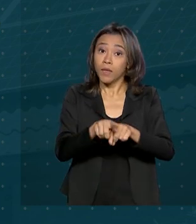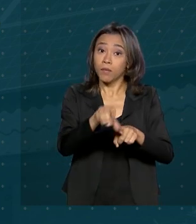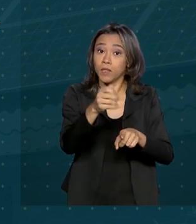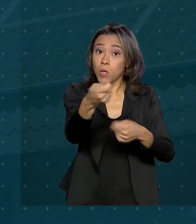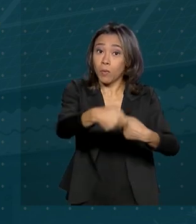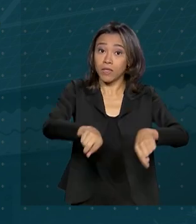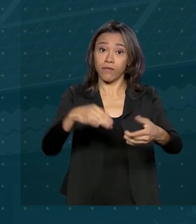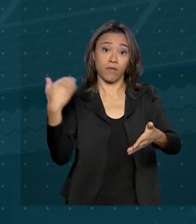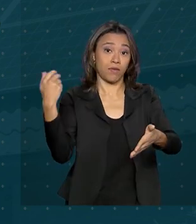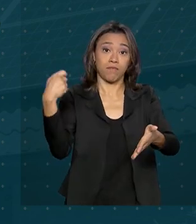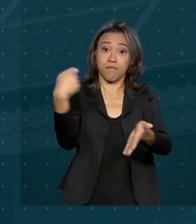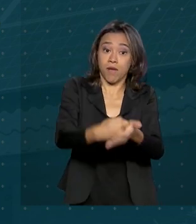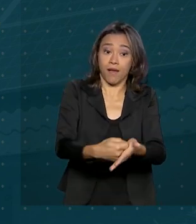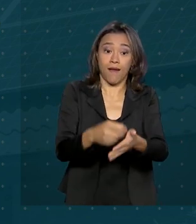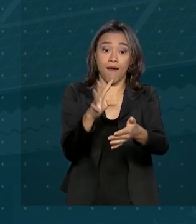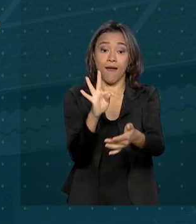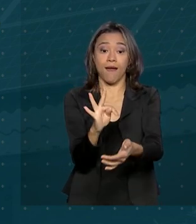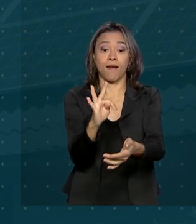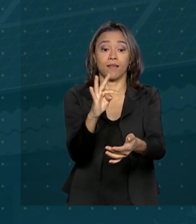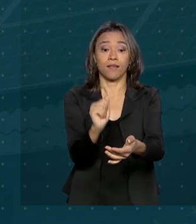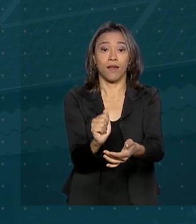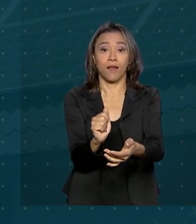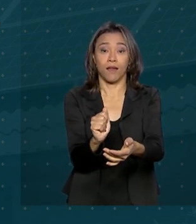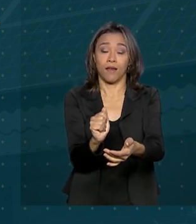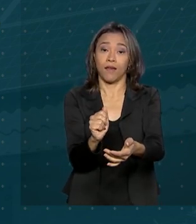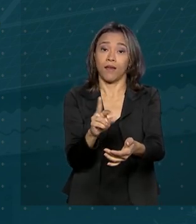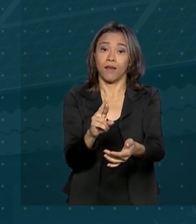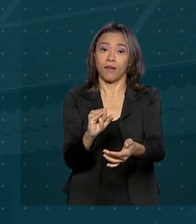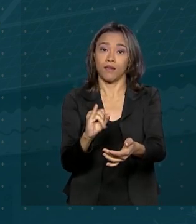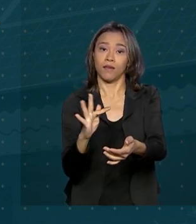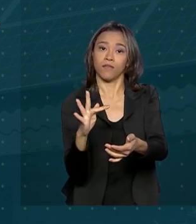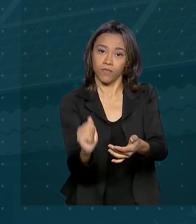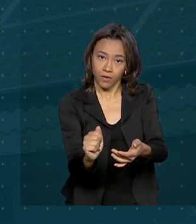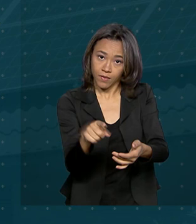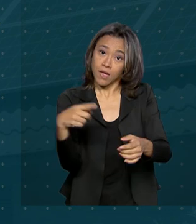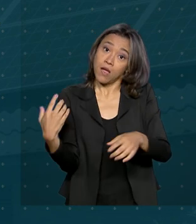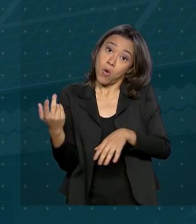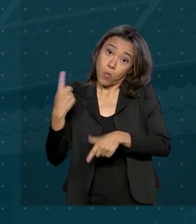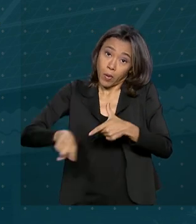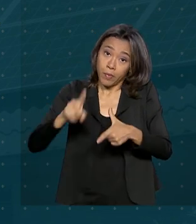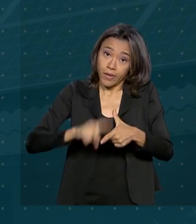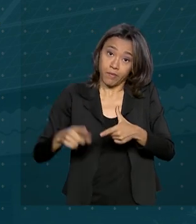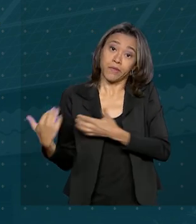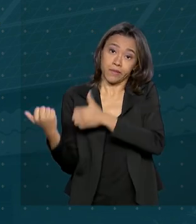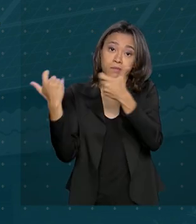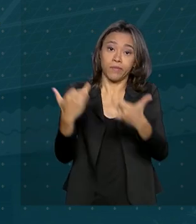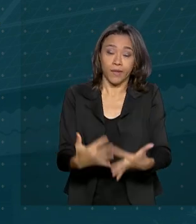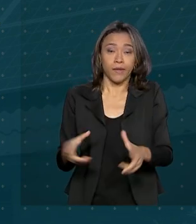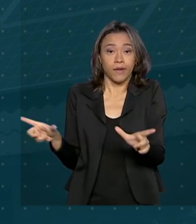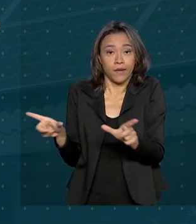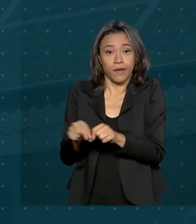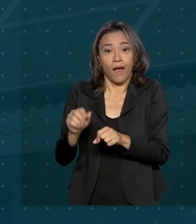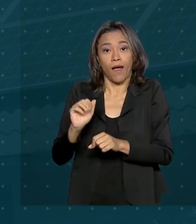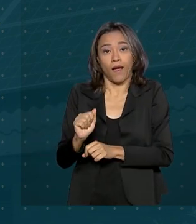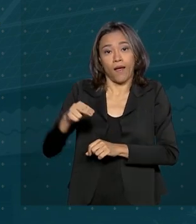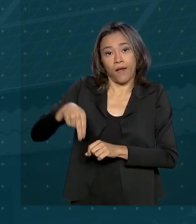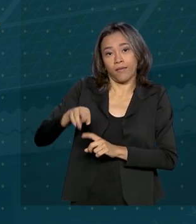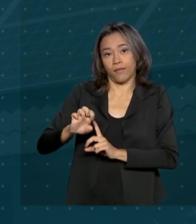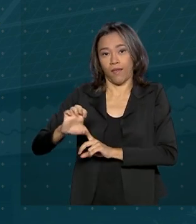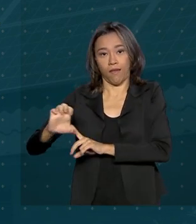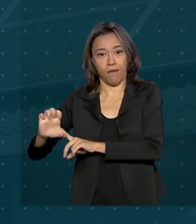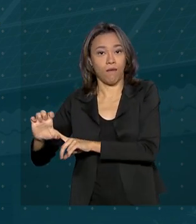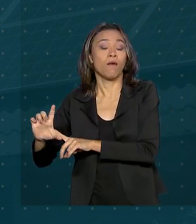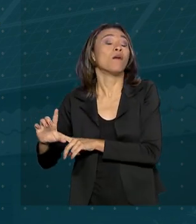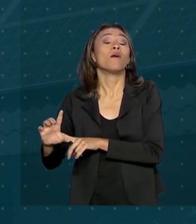pagamento de tarifas pelo uso do sistema elétrico. O problema, segundo a ANEL, Agência Nacional de Energia Elétrica, é que esse